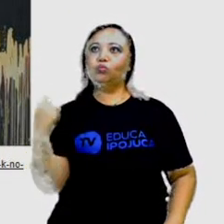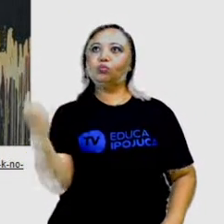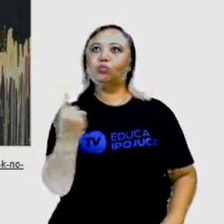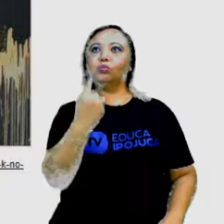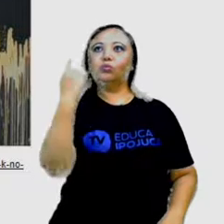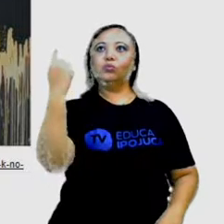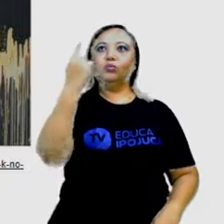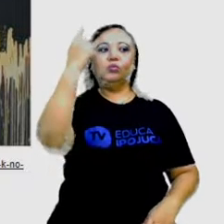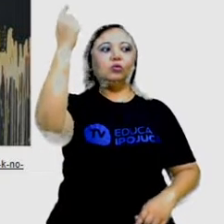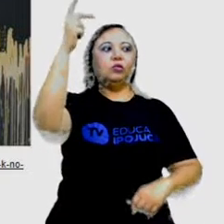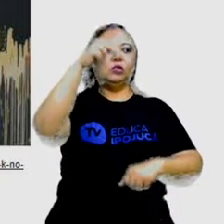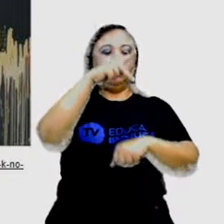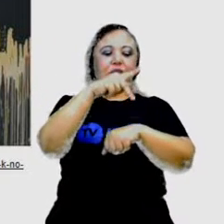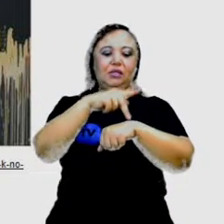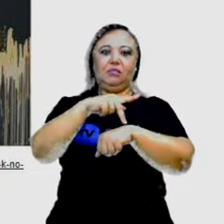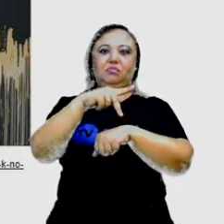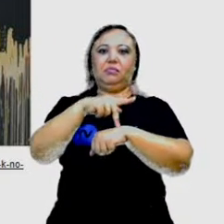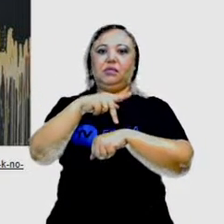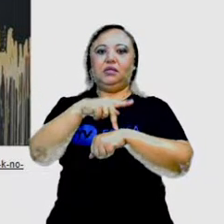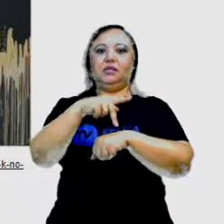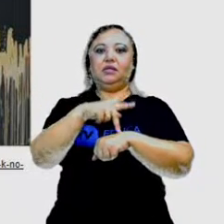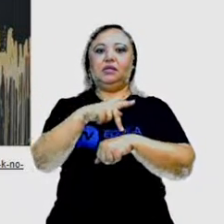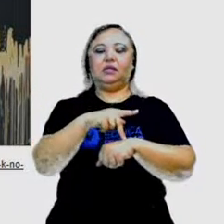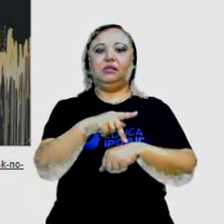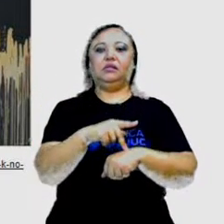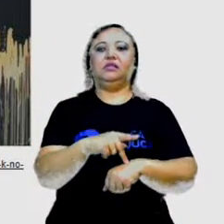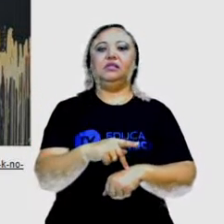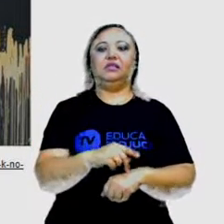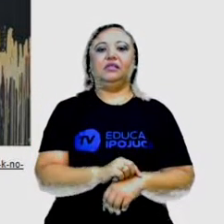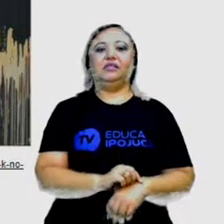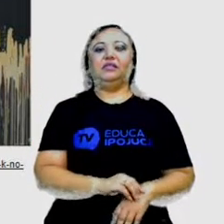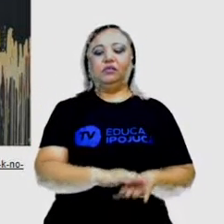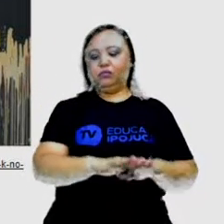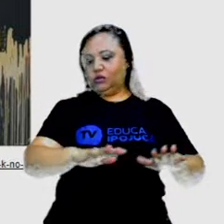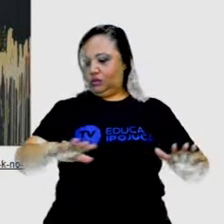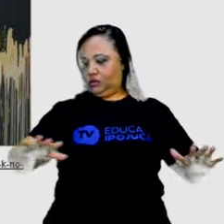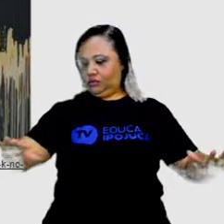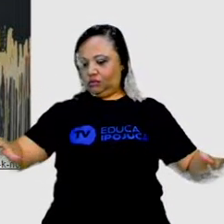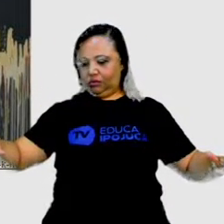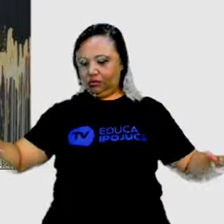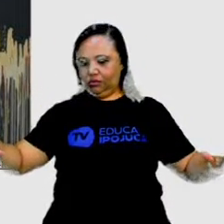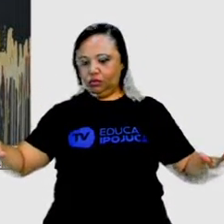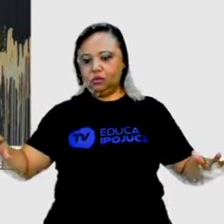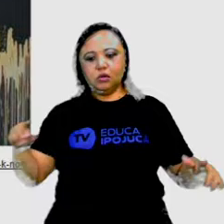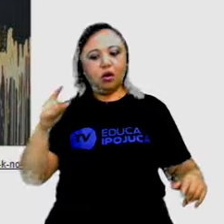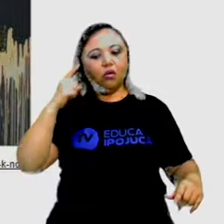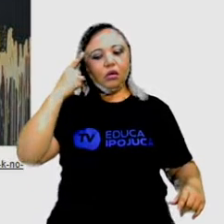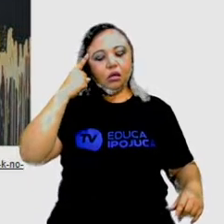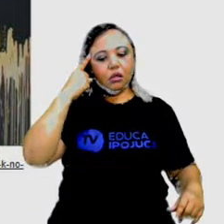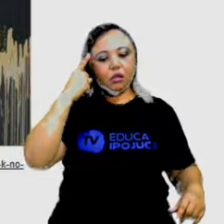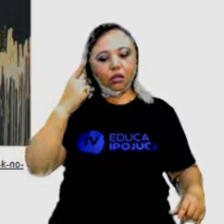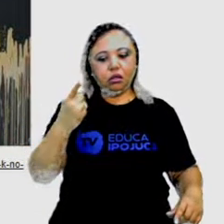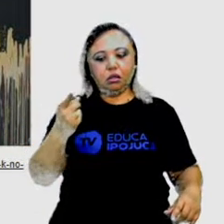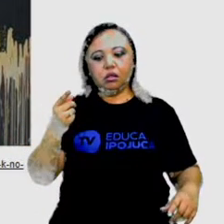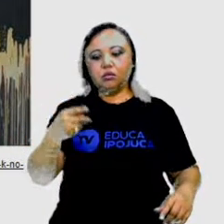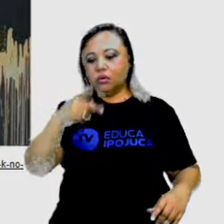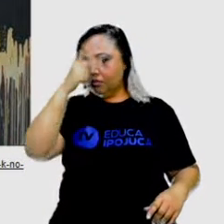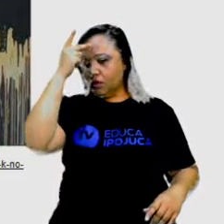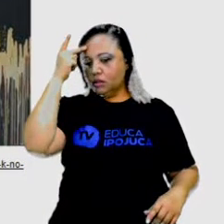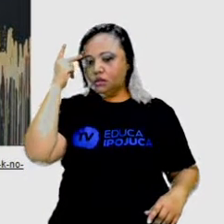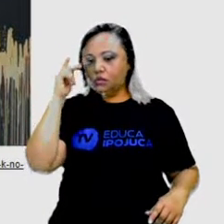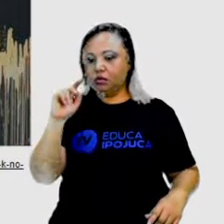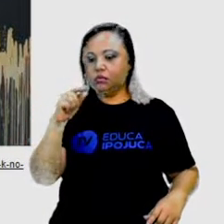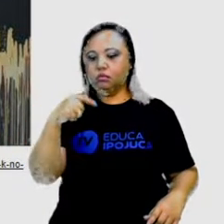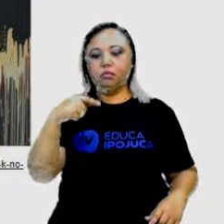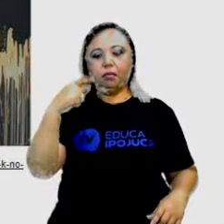debaixo de um tapete. Só que esse tapete é a grama. Então, alguém pensou em fazer uma arte assim?